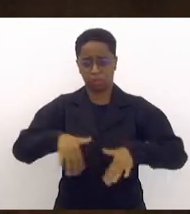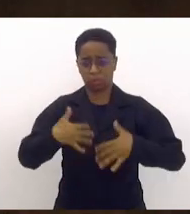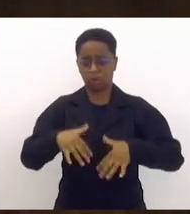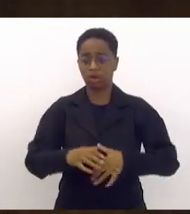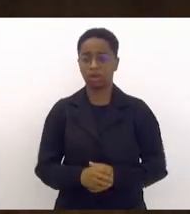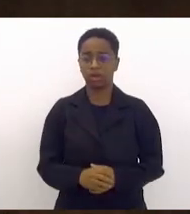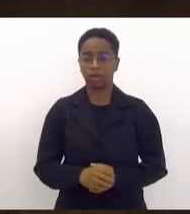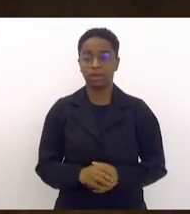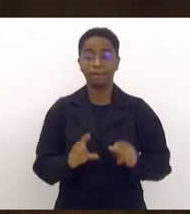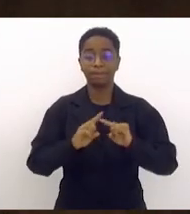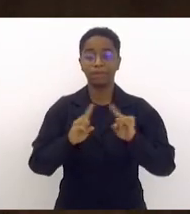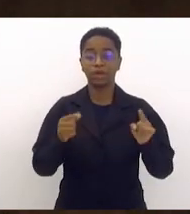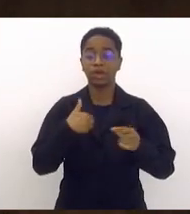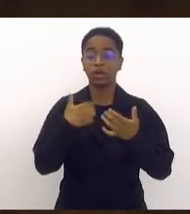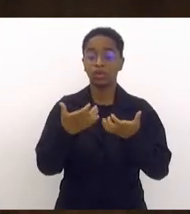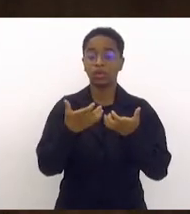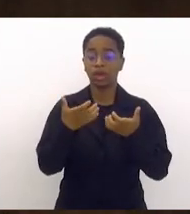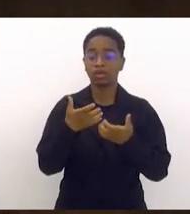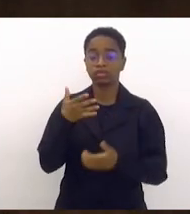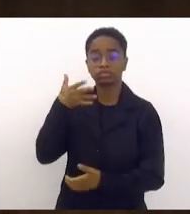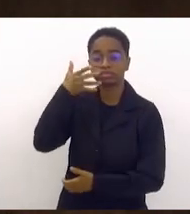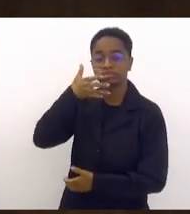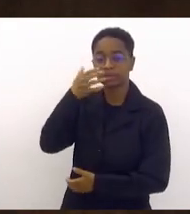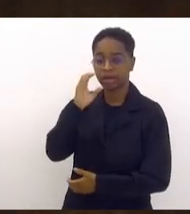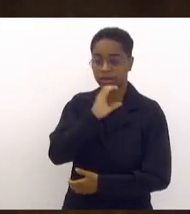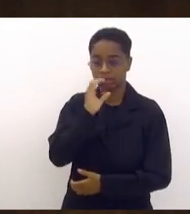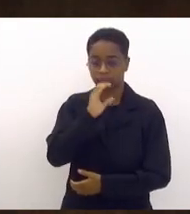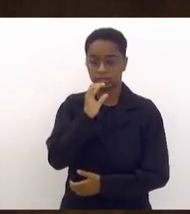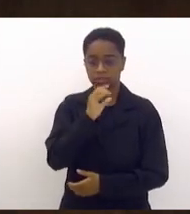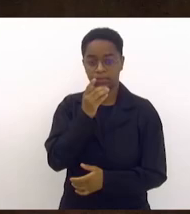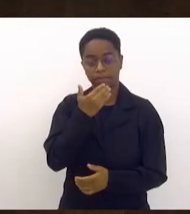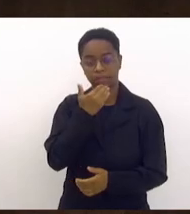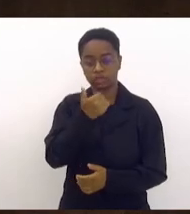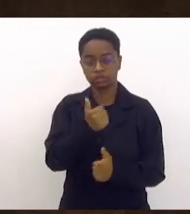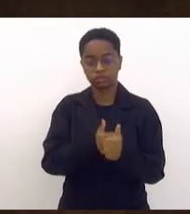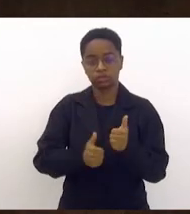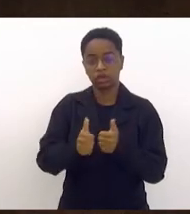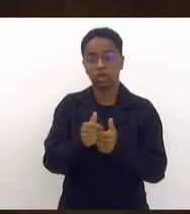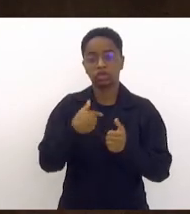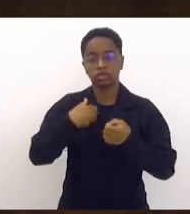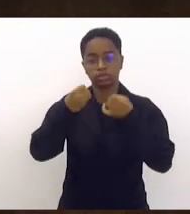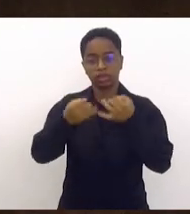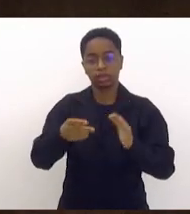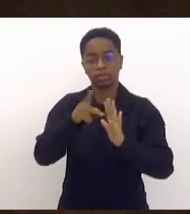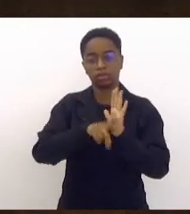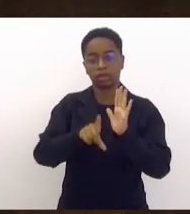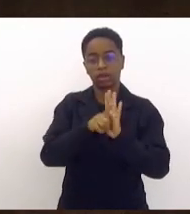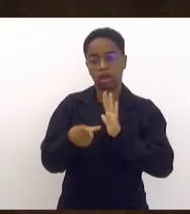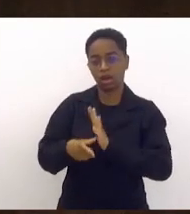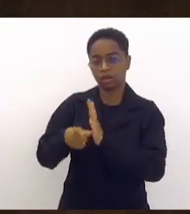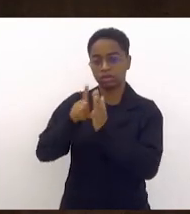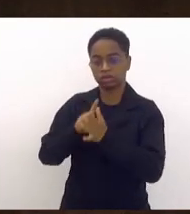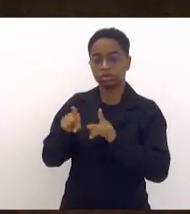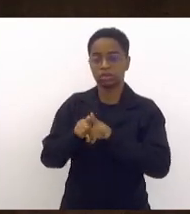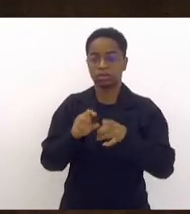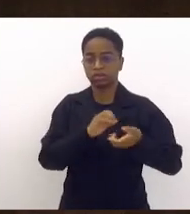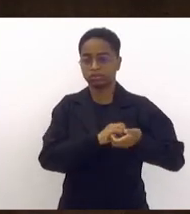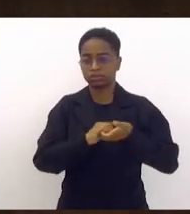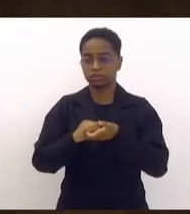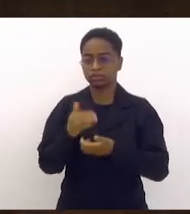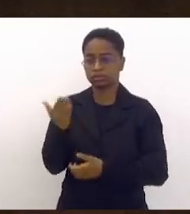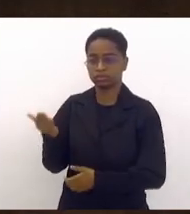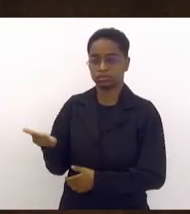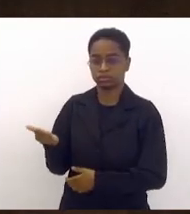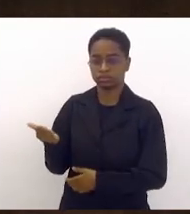Mas eu gostaria de, só uma pequena parte, pedindo uma questão de ordem, para falar um pouco do projeto anterior, apenas para saudar também minha...